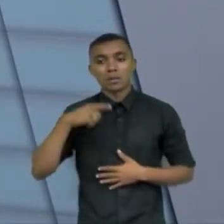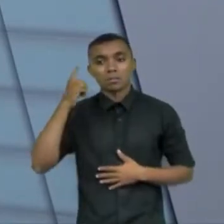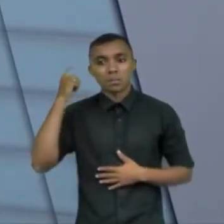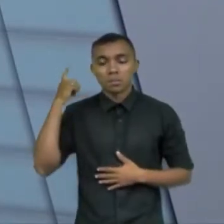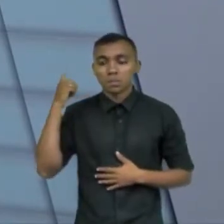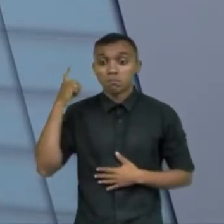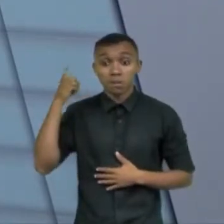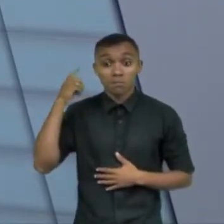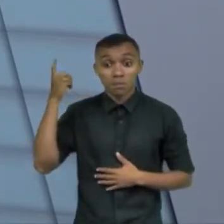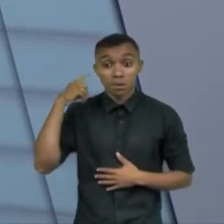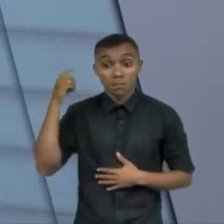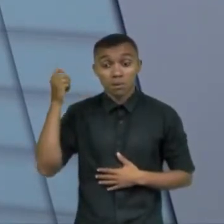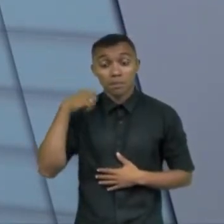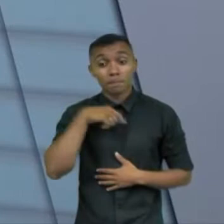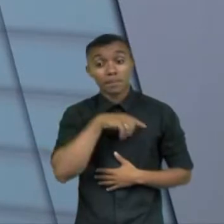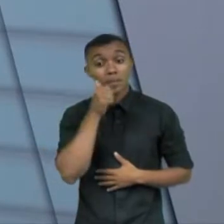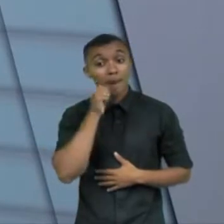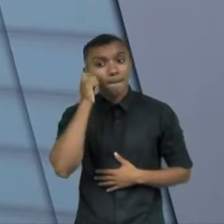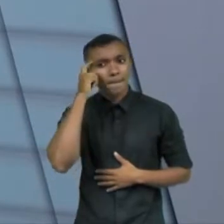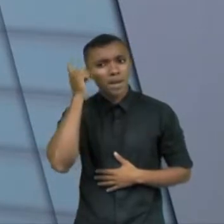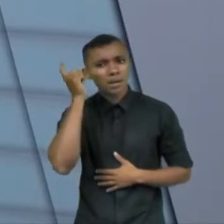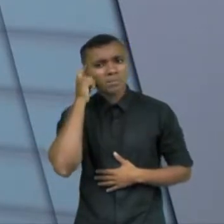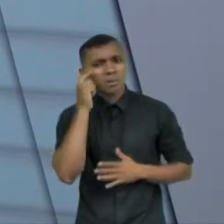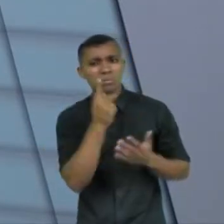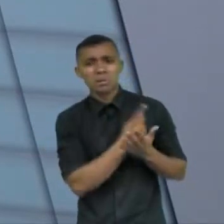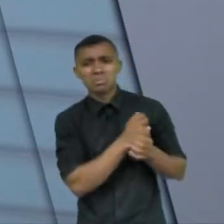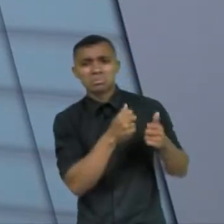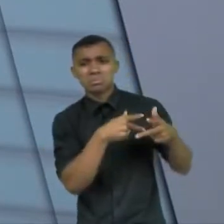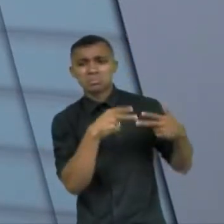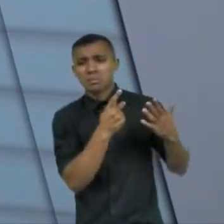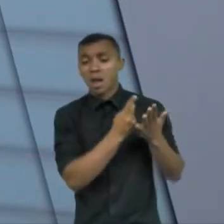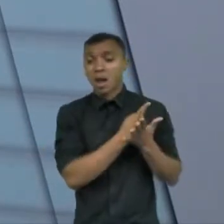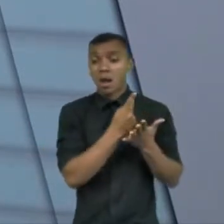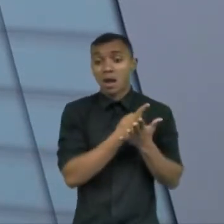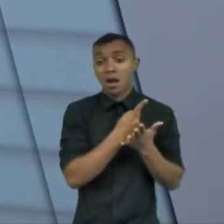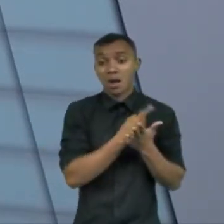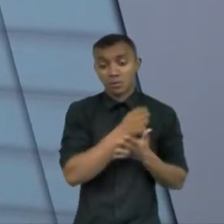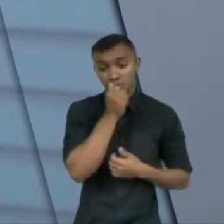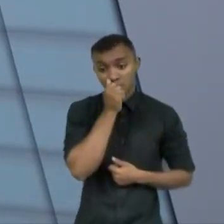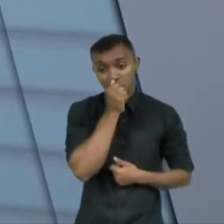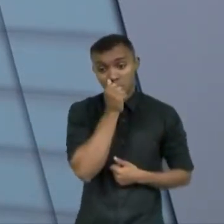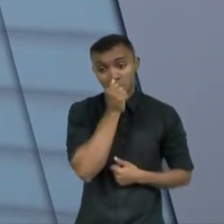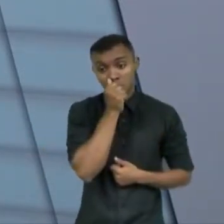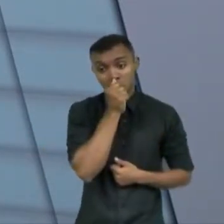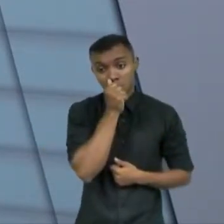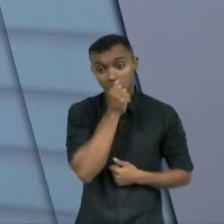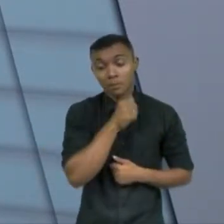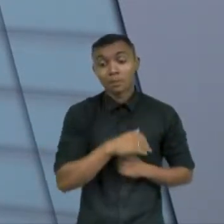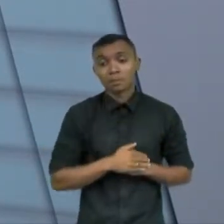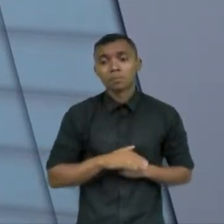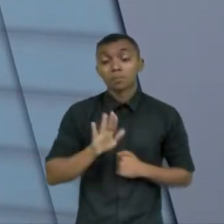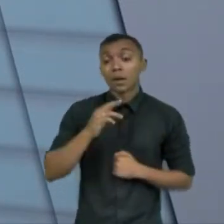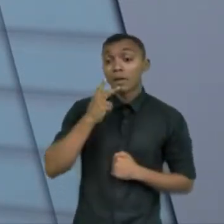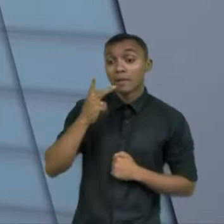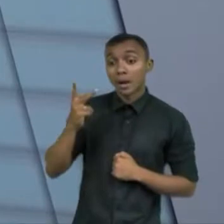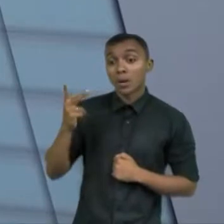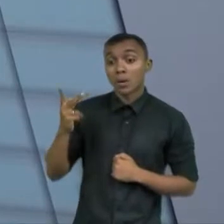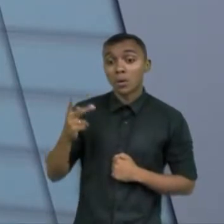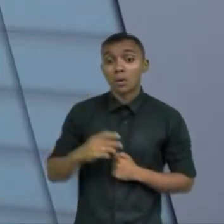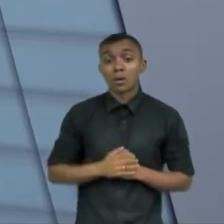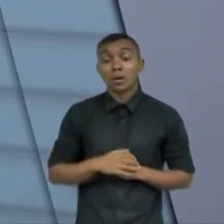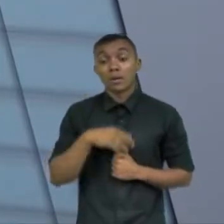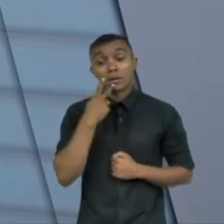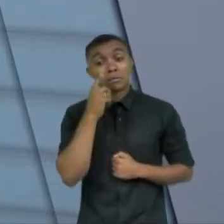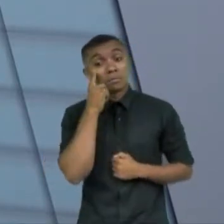e achou que algo estava acontecendo de errado e mesmo depois que ela disse que a